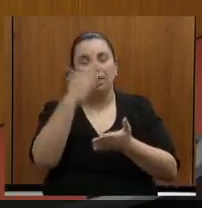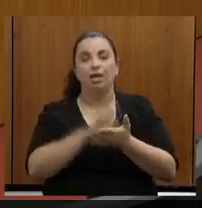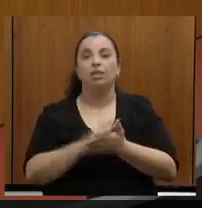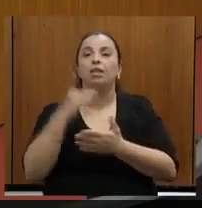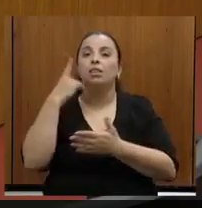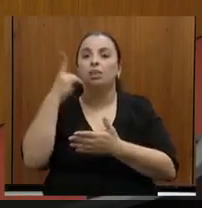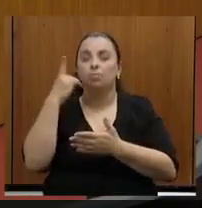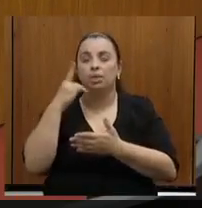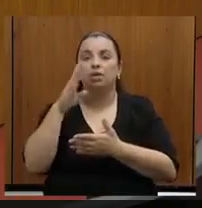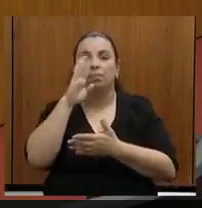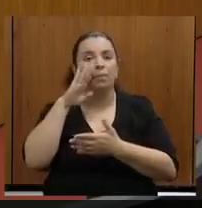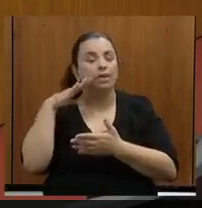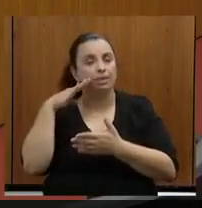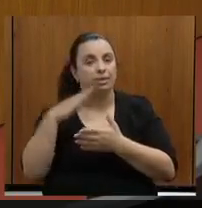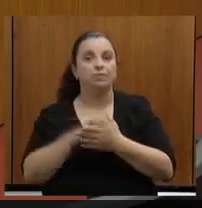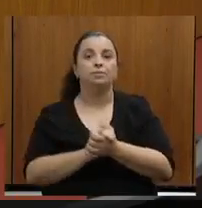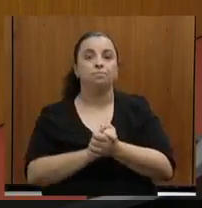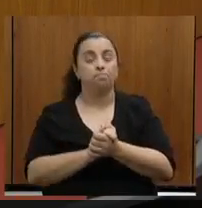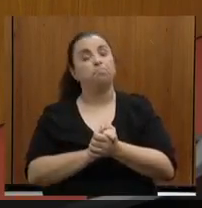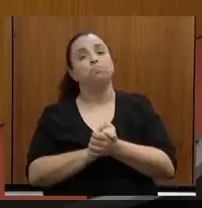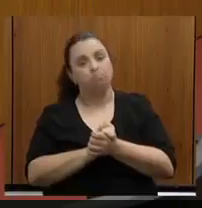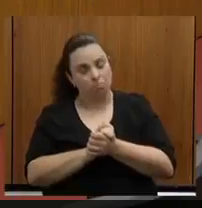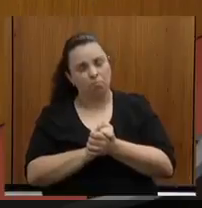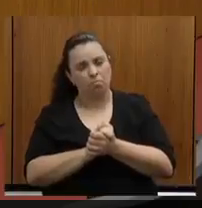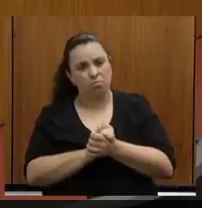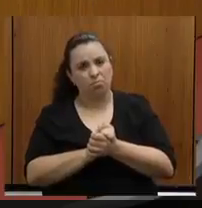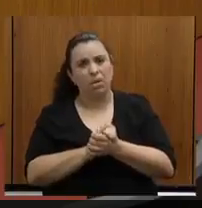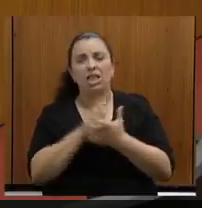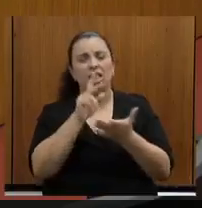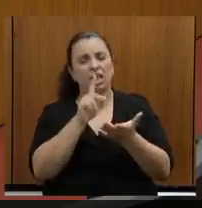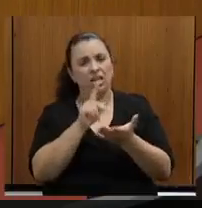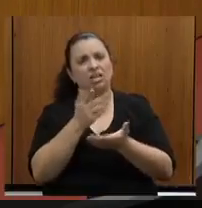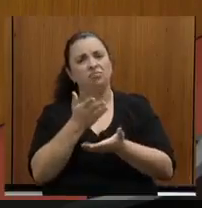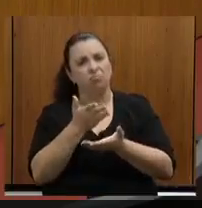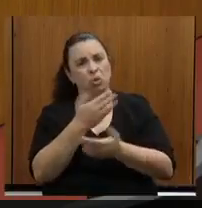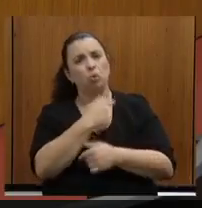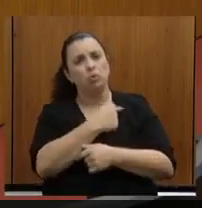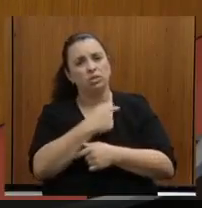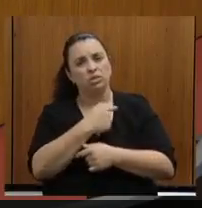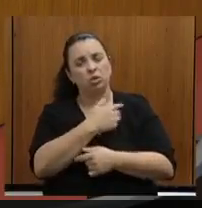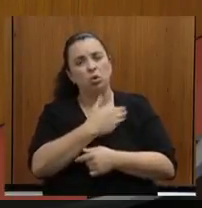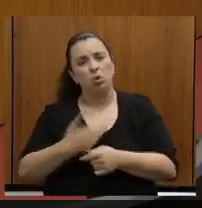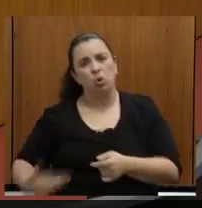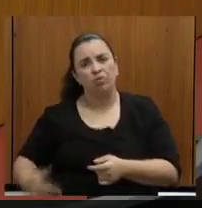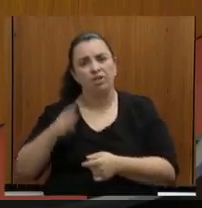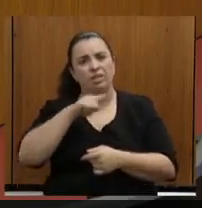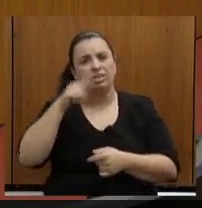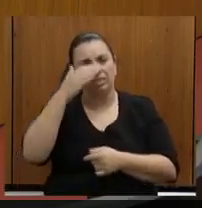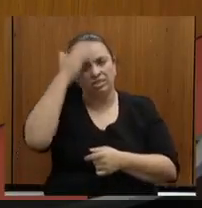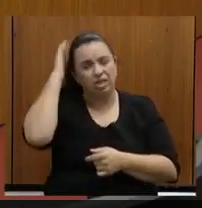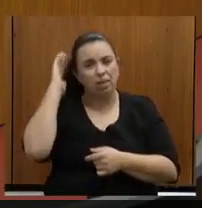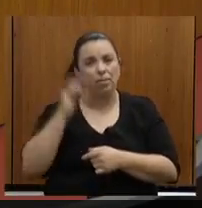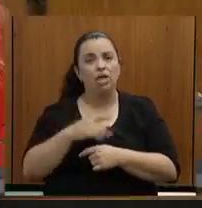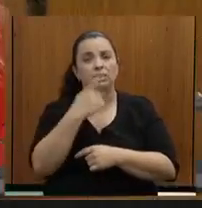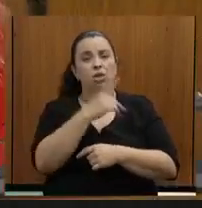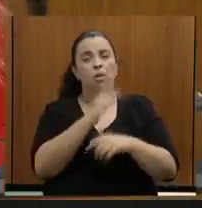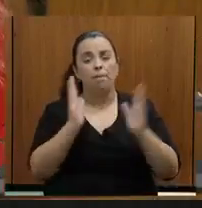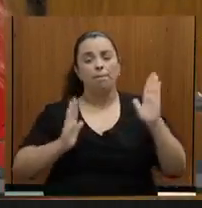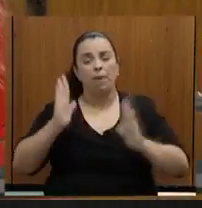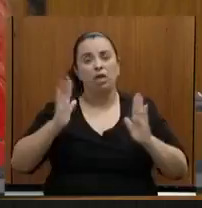Sim, na verdade, o governo Zema passará toda a sua gestão sem conseguir encaminhar o